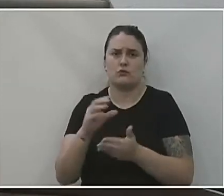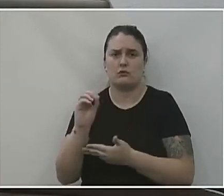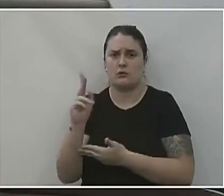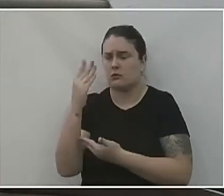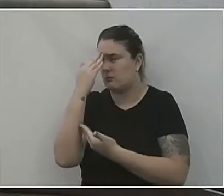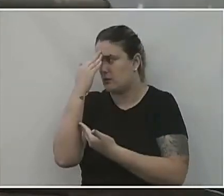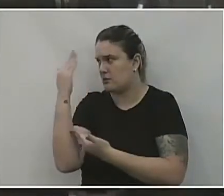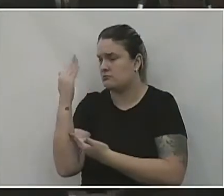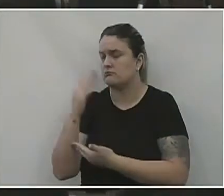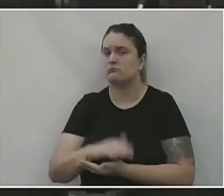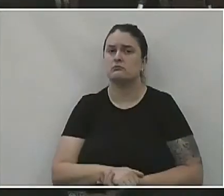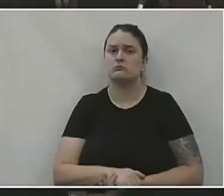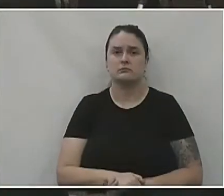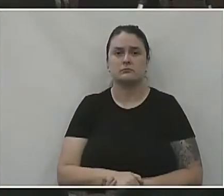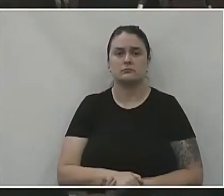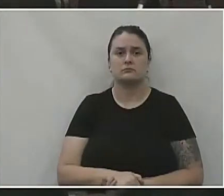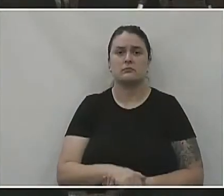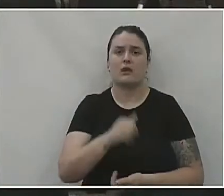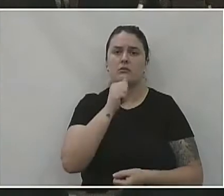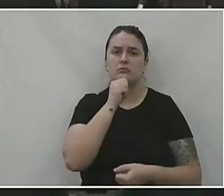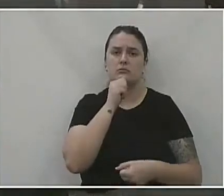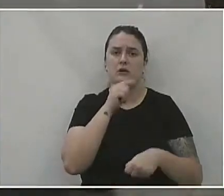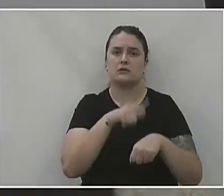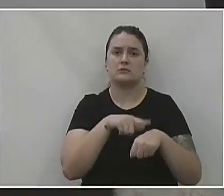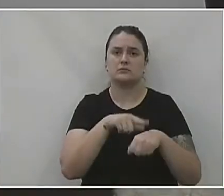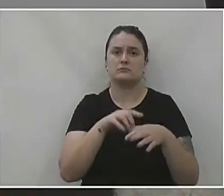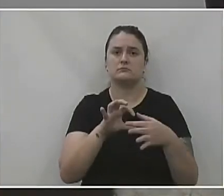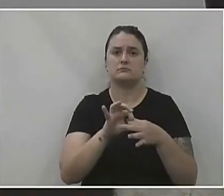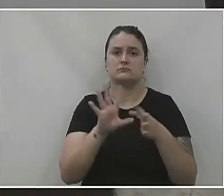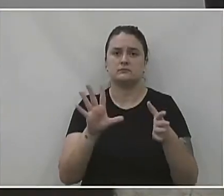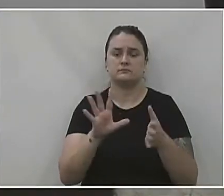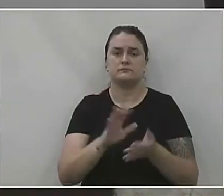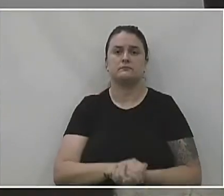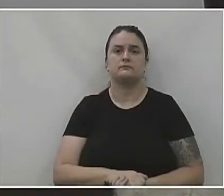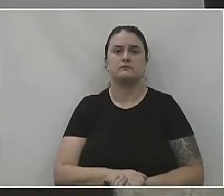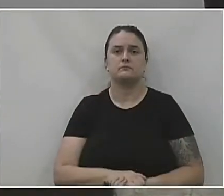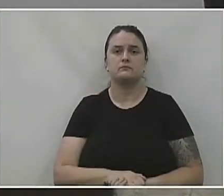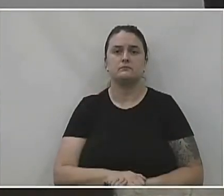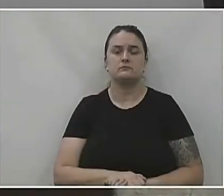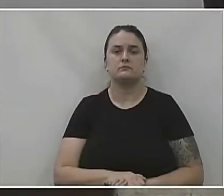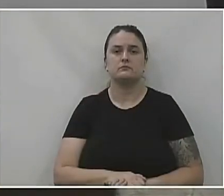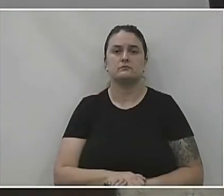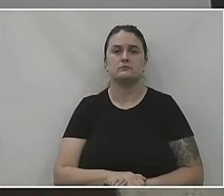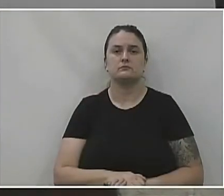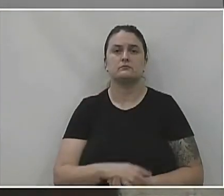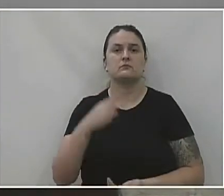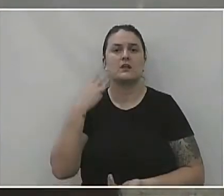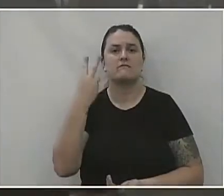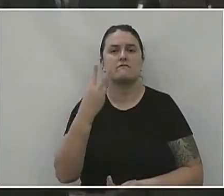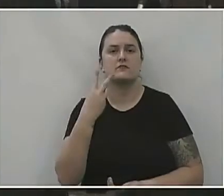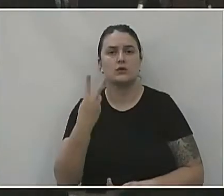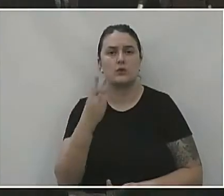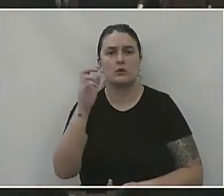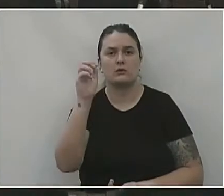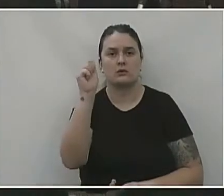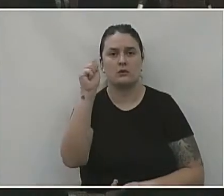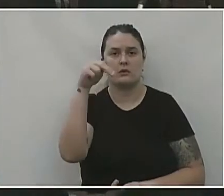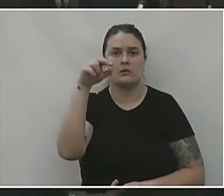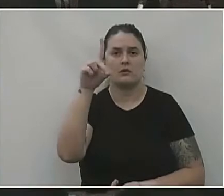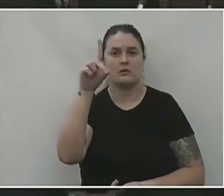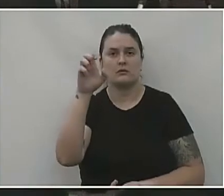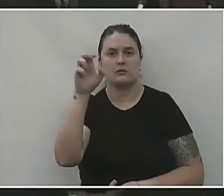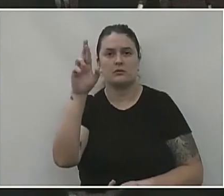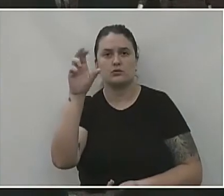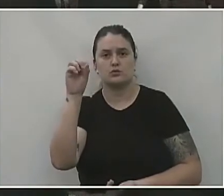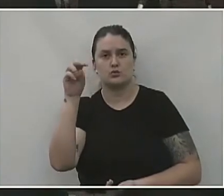Obrigado. A palavra continua aberta, vereadores, com a palavra nobre vereador Anderson Cardoso.